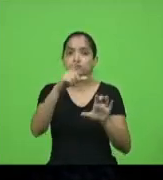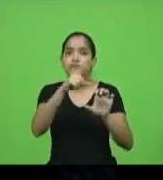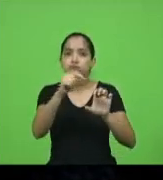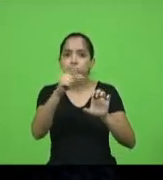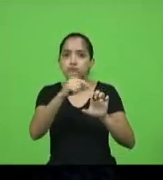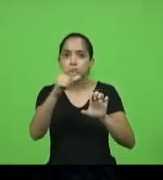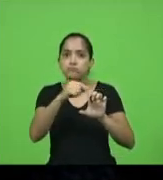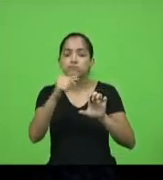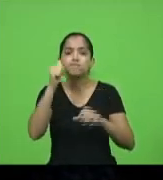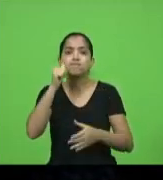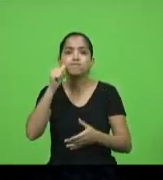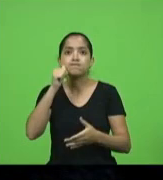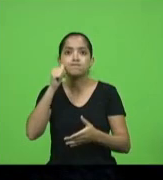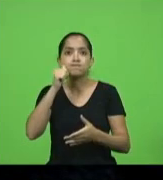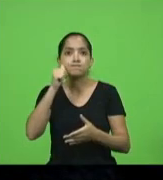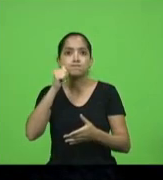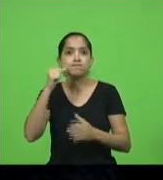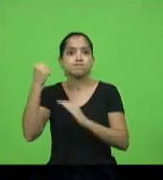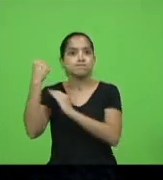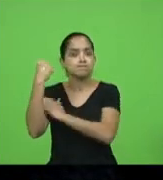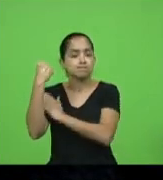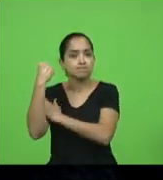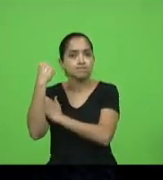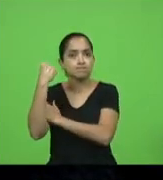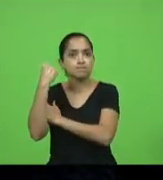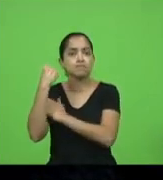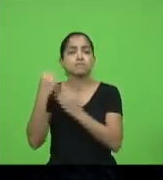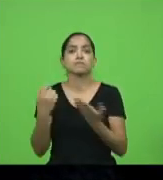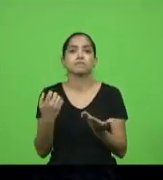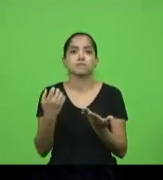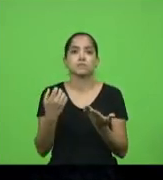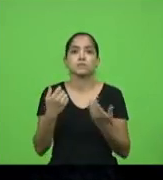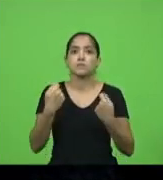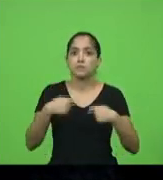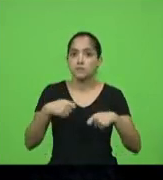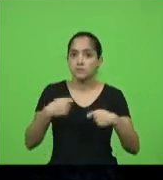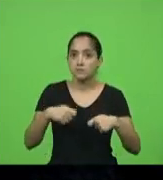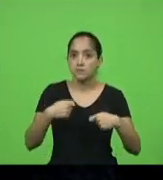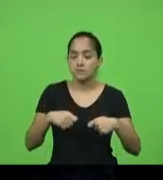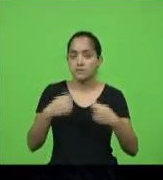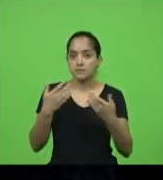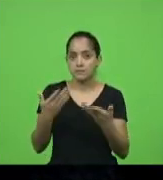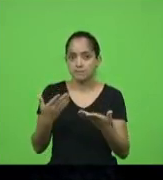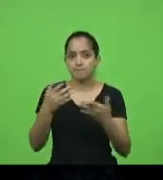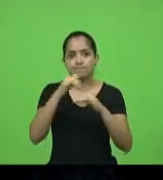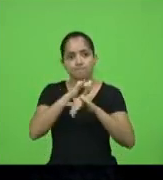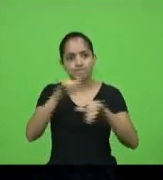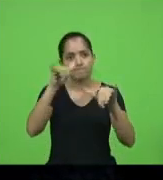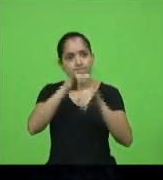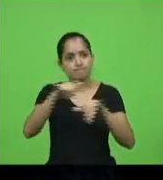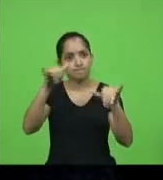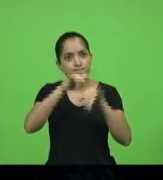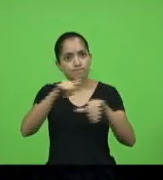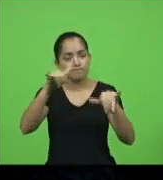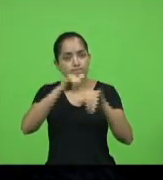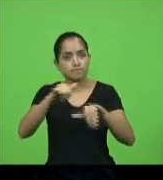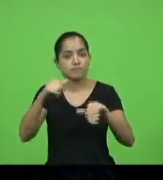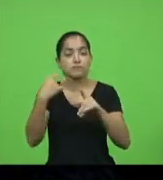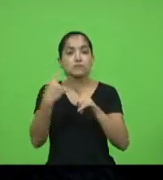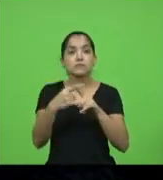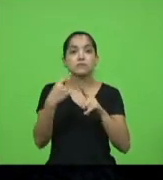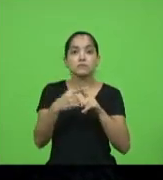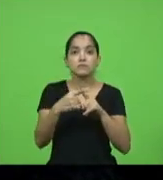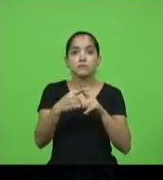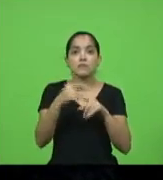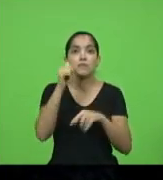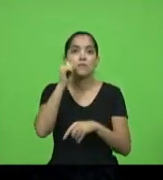feminino ela tem sim que ser bem divulgado porque as mulheres elas